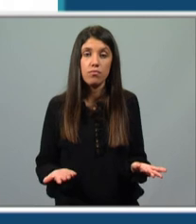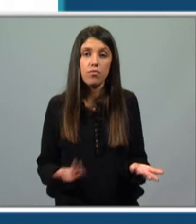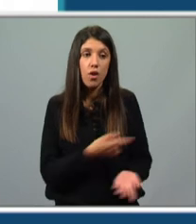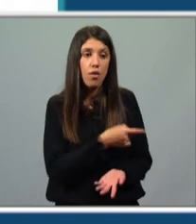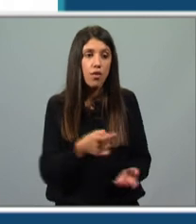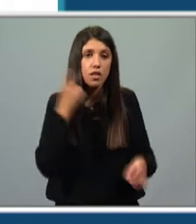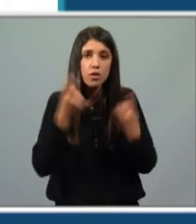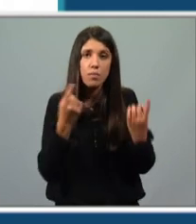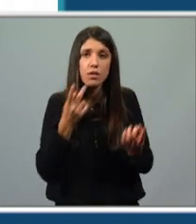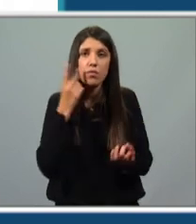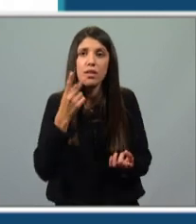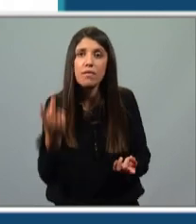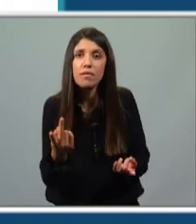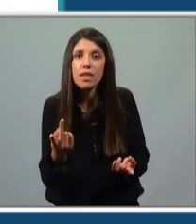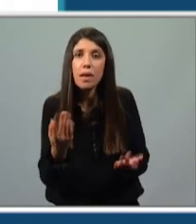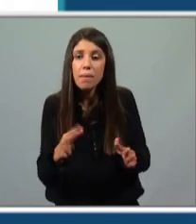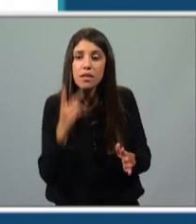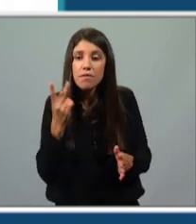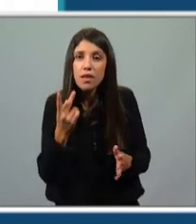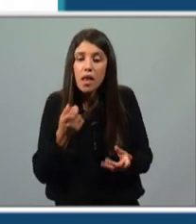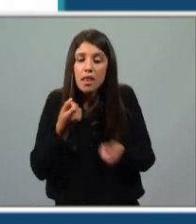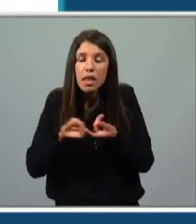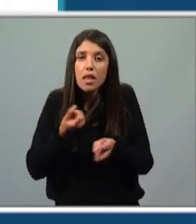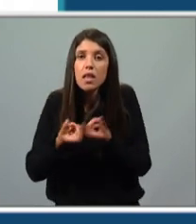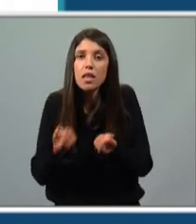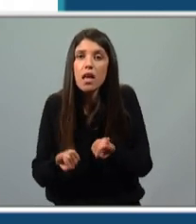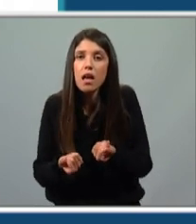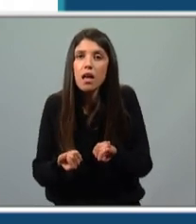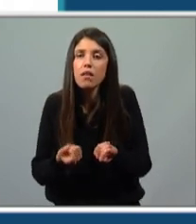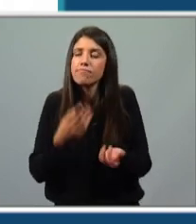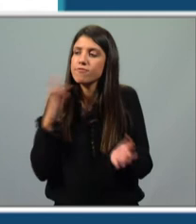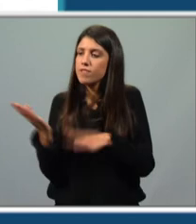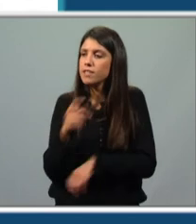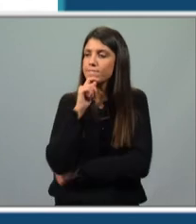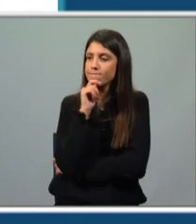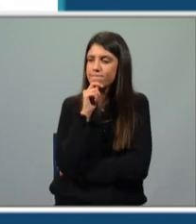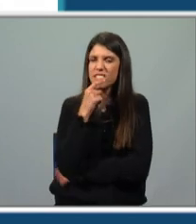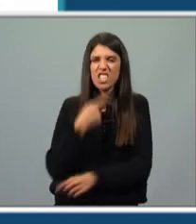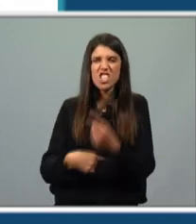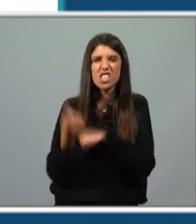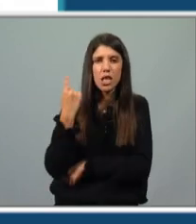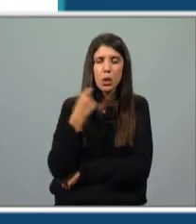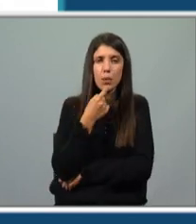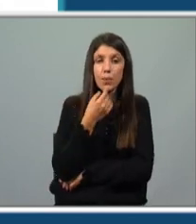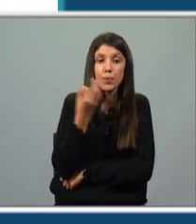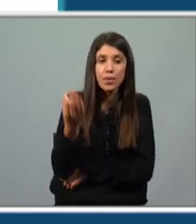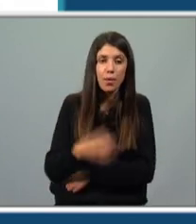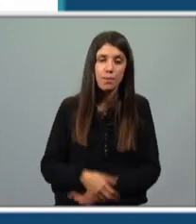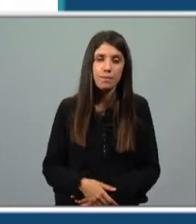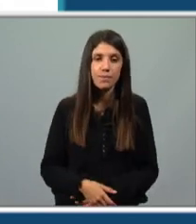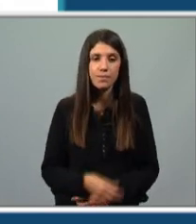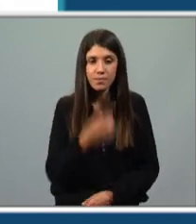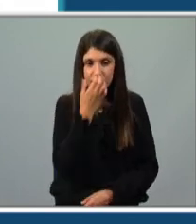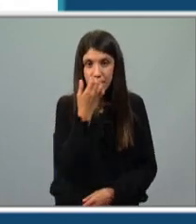só pensam na vida à medida que a vivem. Vento, realmente é estranho. Então, repara,